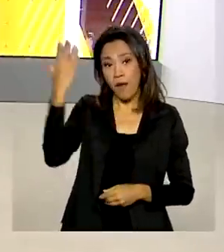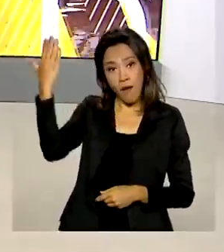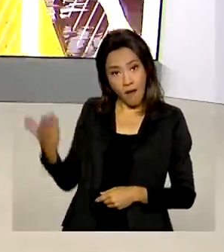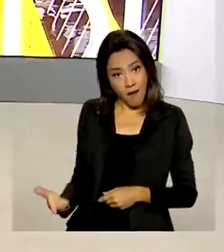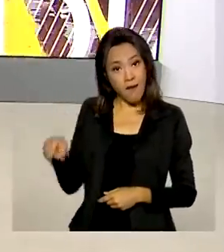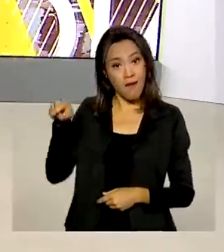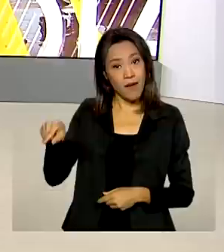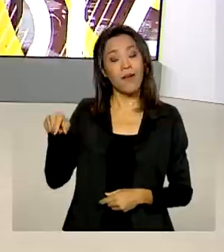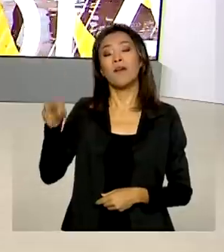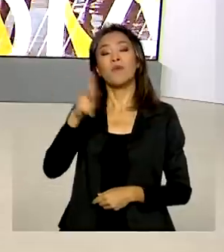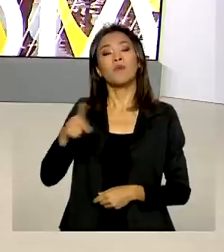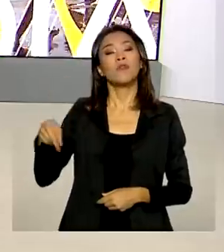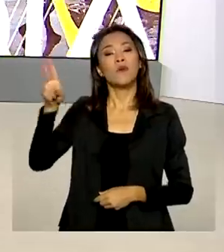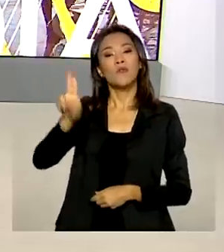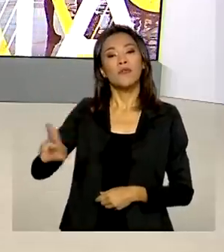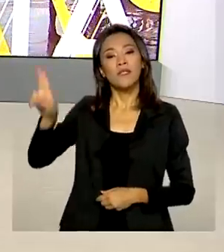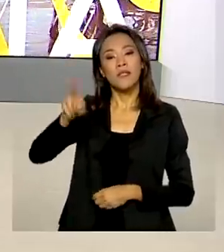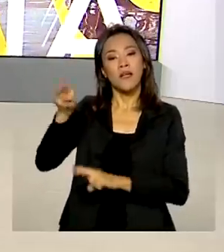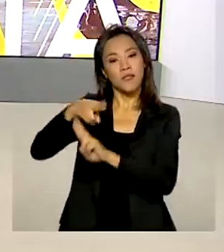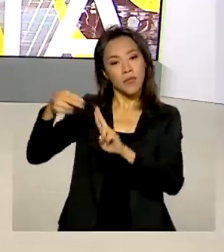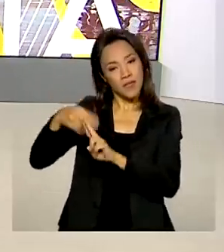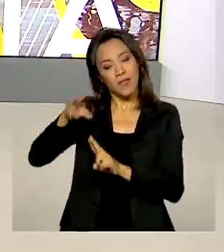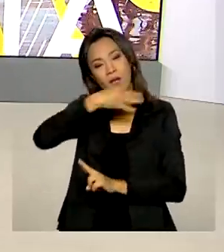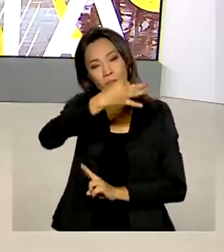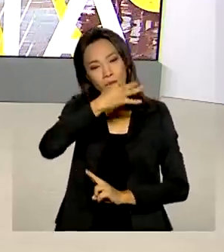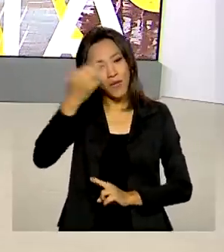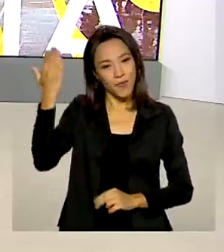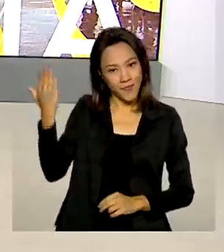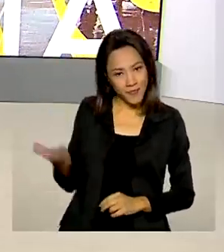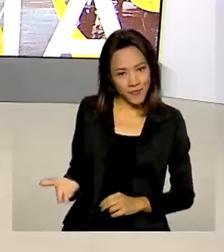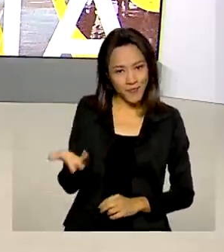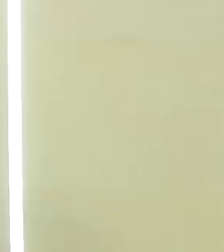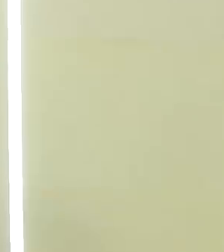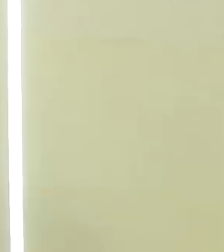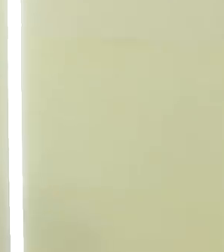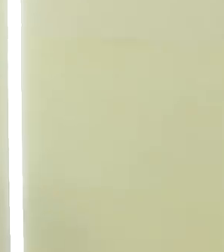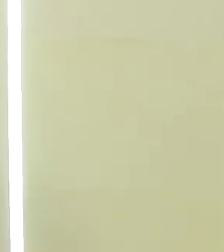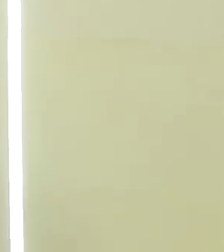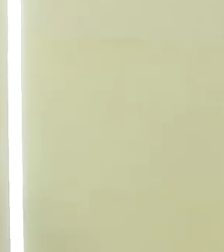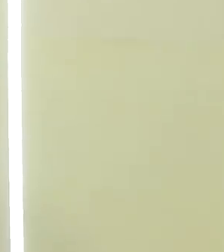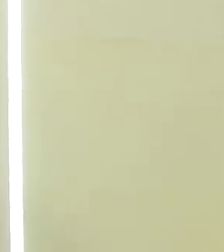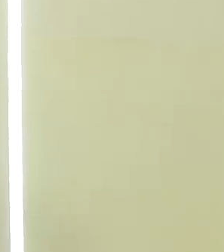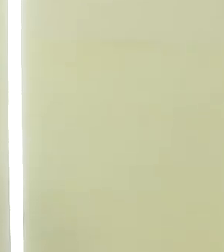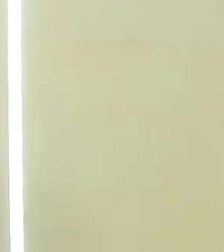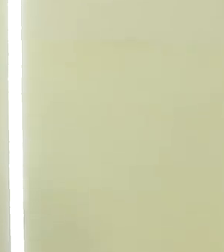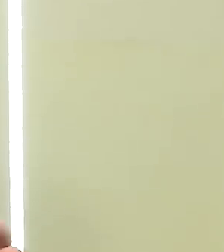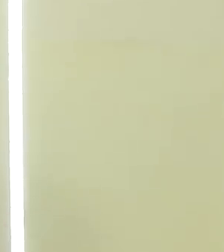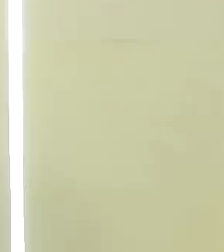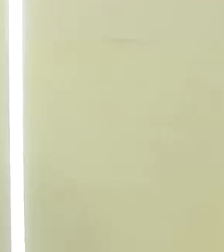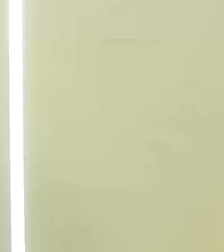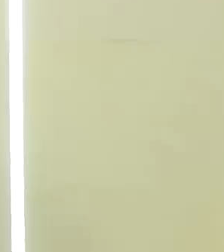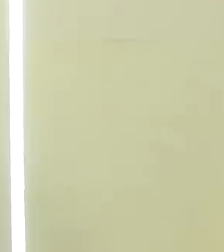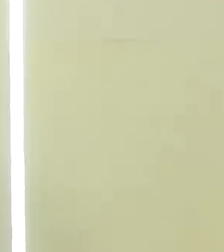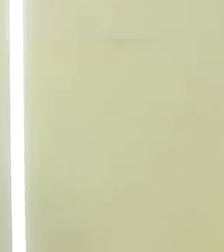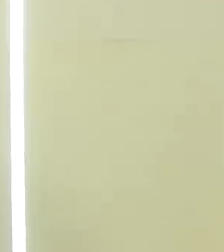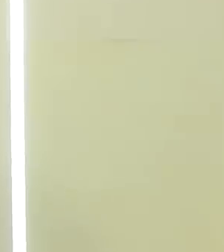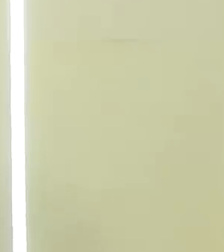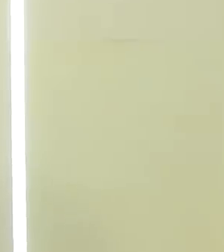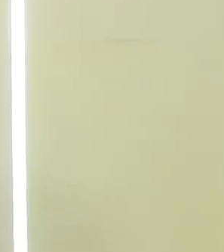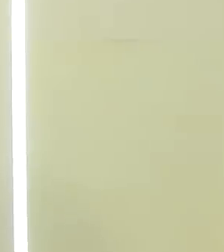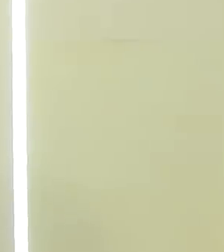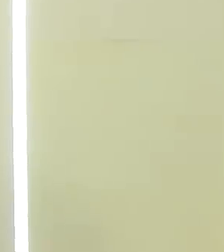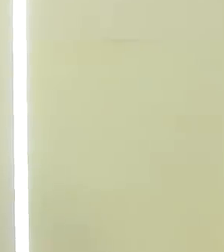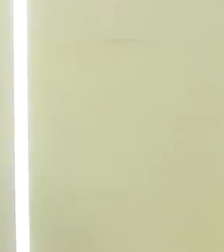Universidade de Brasília e comentarista aqui da TV Brasil, Ricardo Caldas. Bom dia a todos. O nosso tema de hoje é o